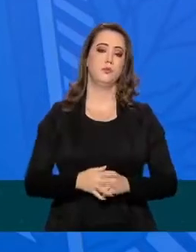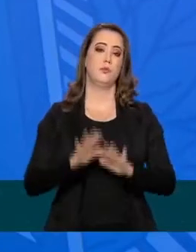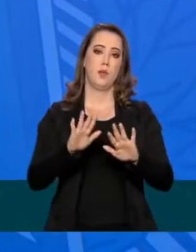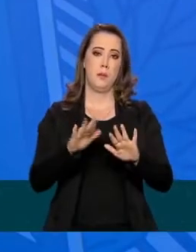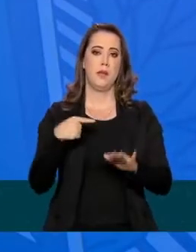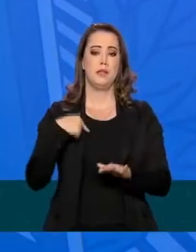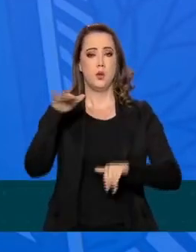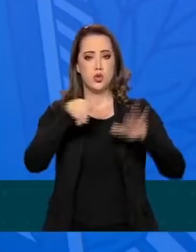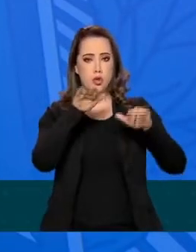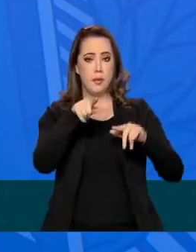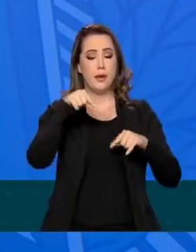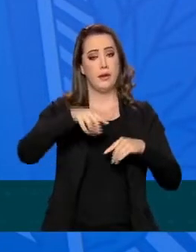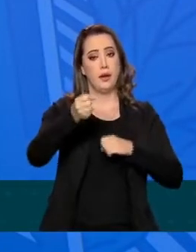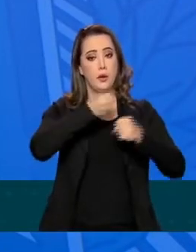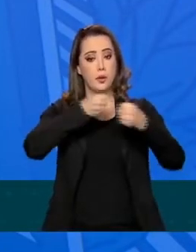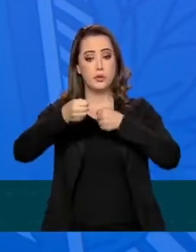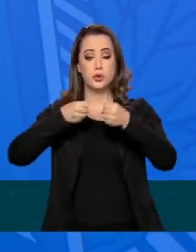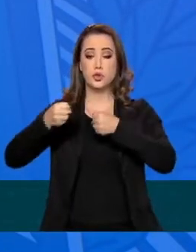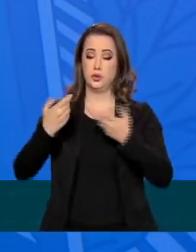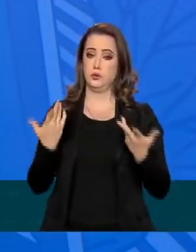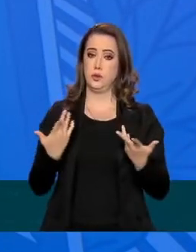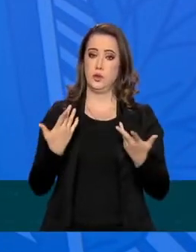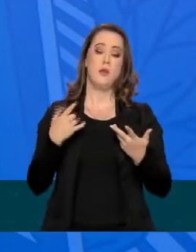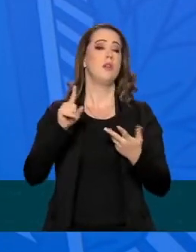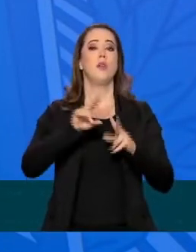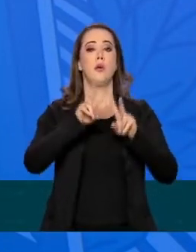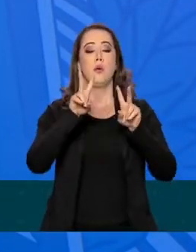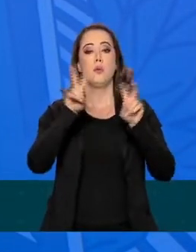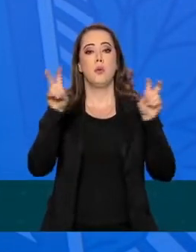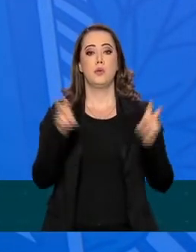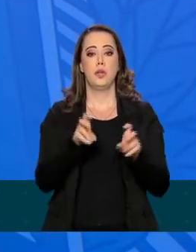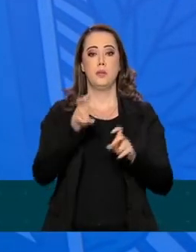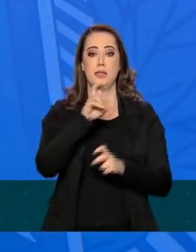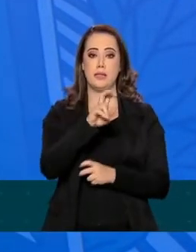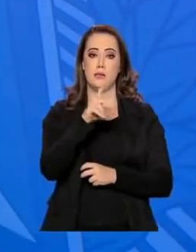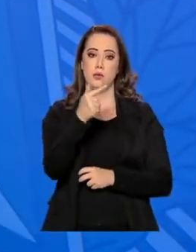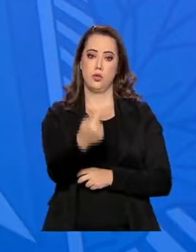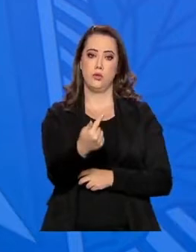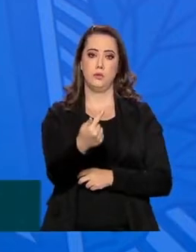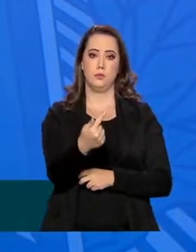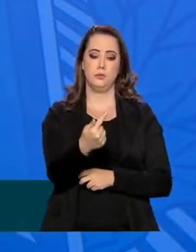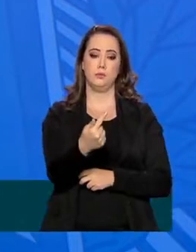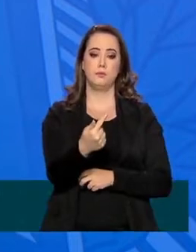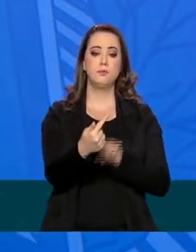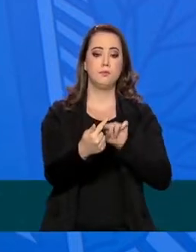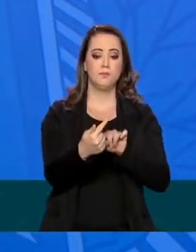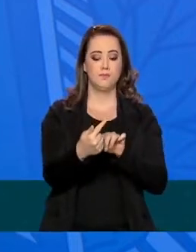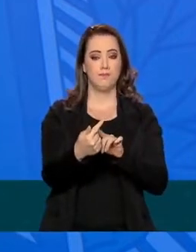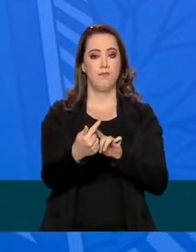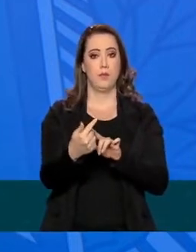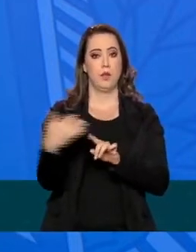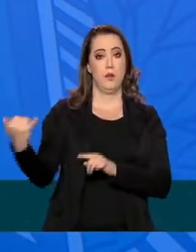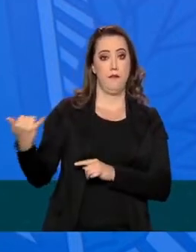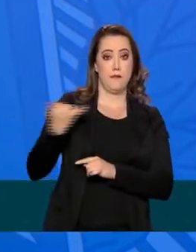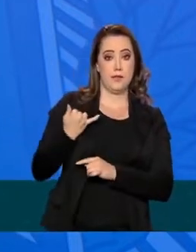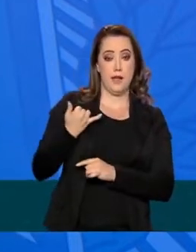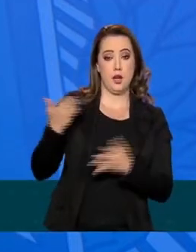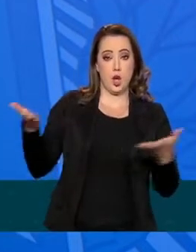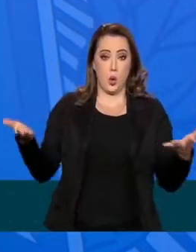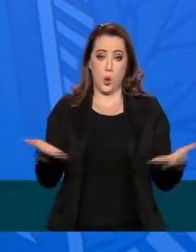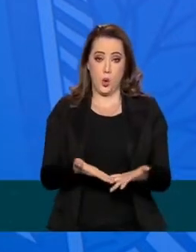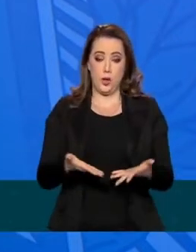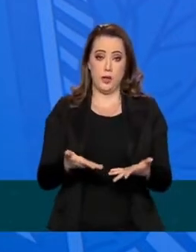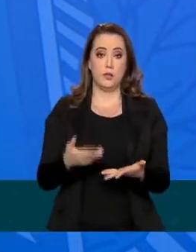Eu chamei essa coletiva para falar do 5G. Acabei de receber um comunicado oficial